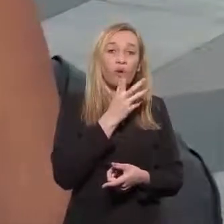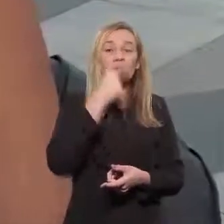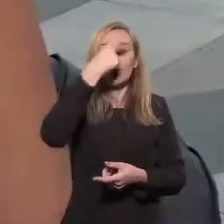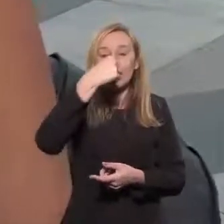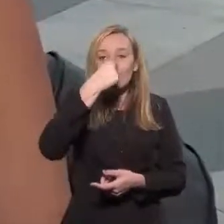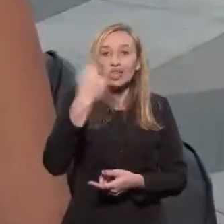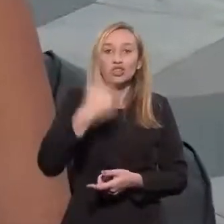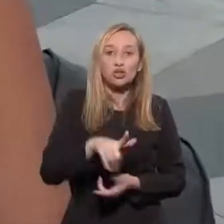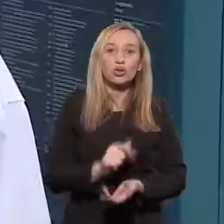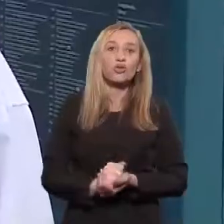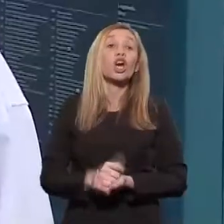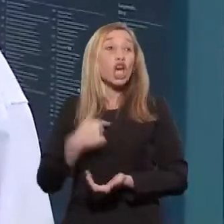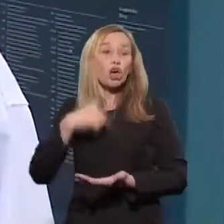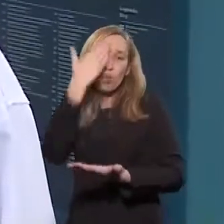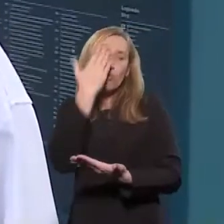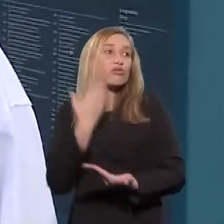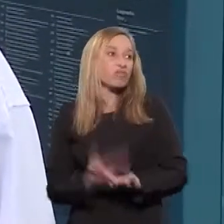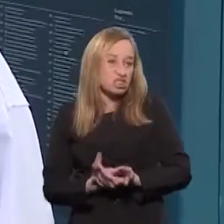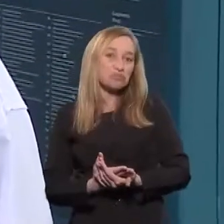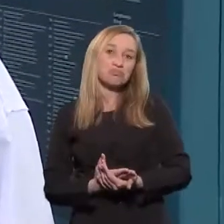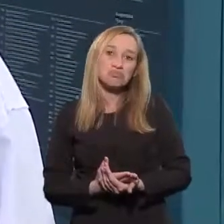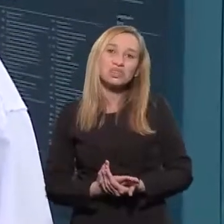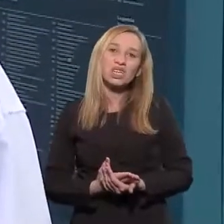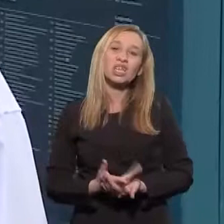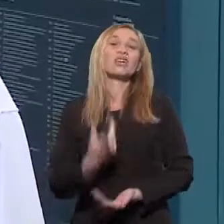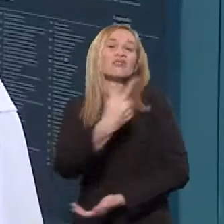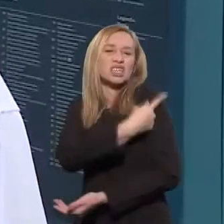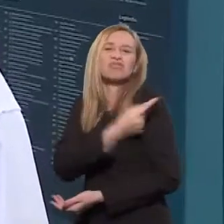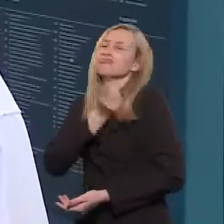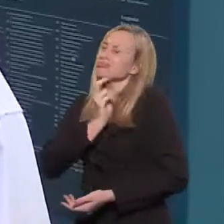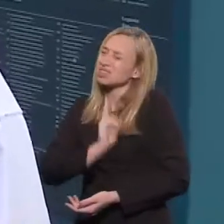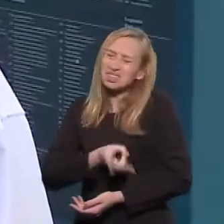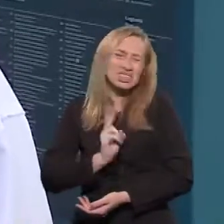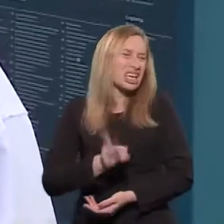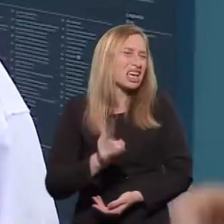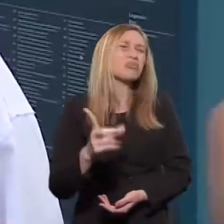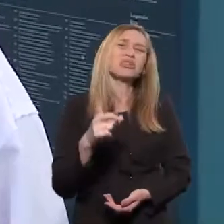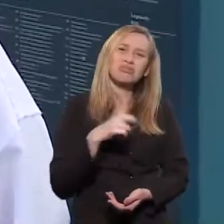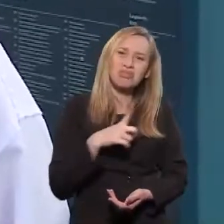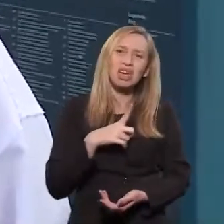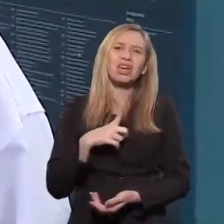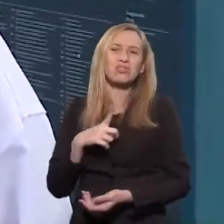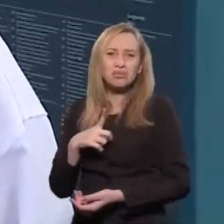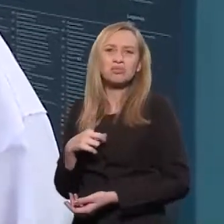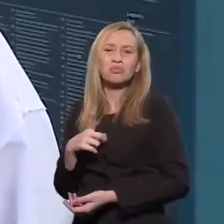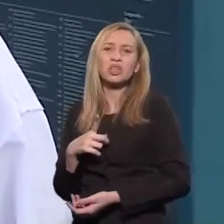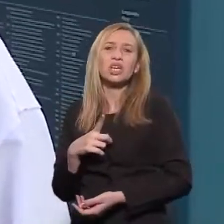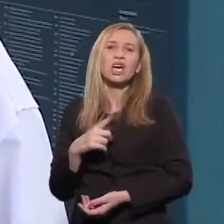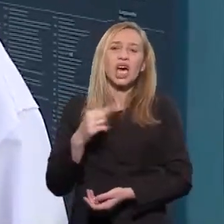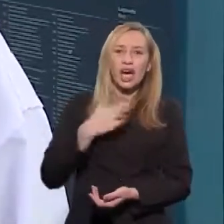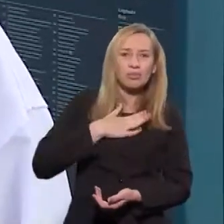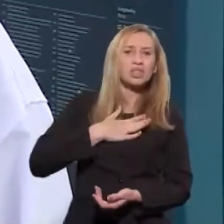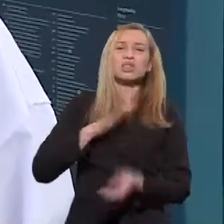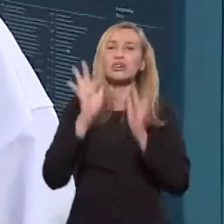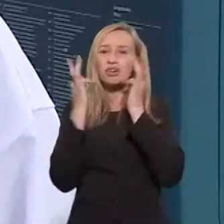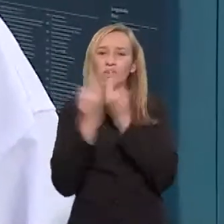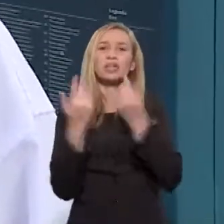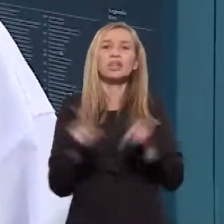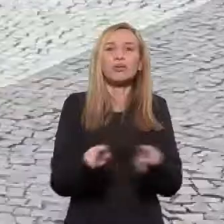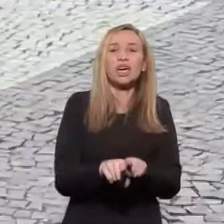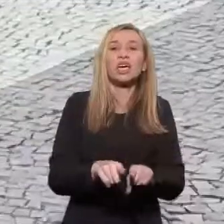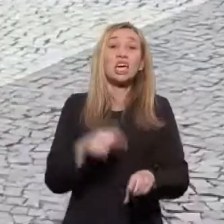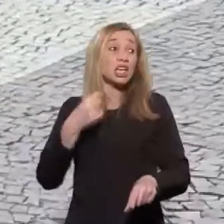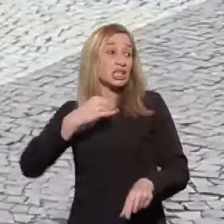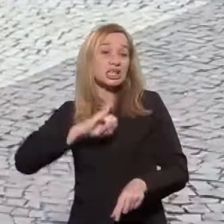tempão para ficar gripada de novo. Eu não só confio, mas me vacino sempre que tem disponibilidade, não só a mim, mas a minha